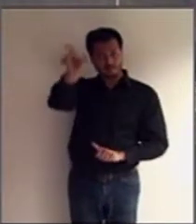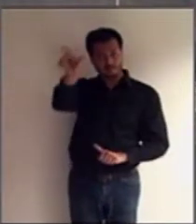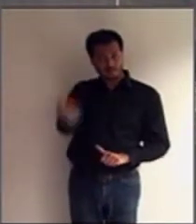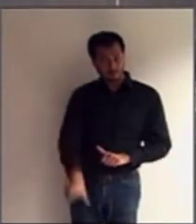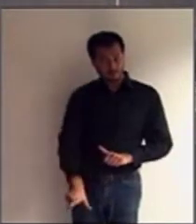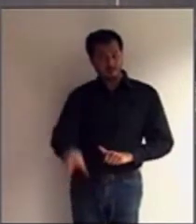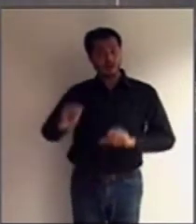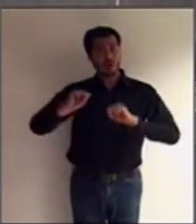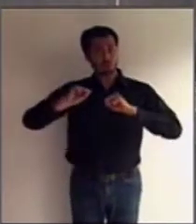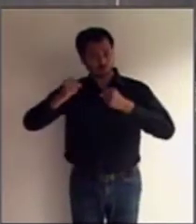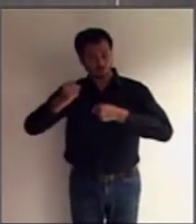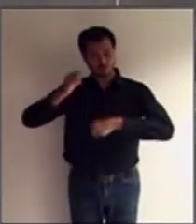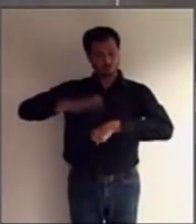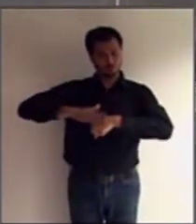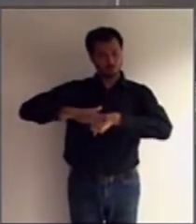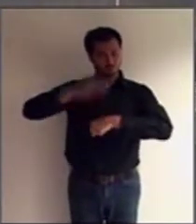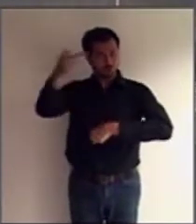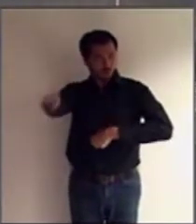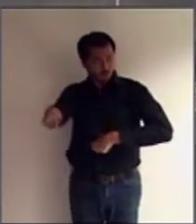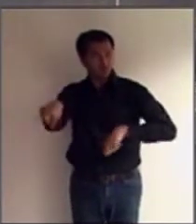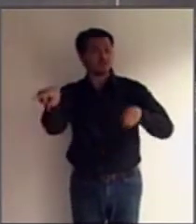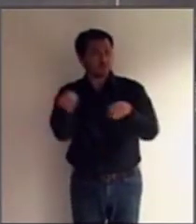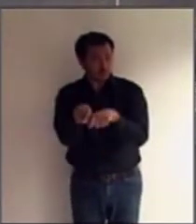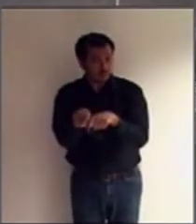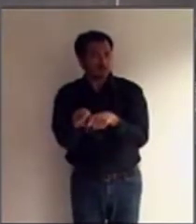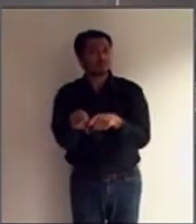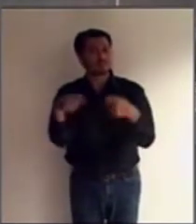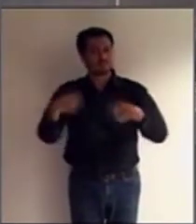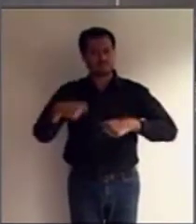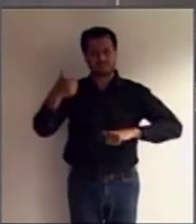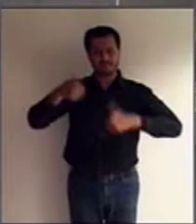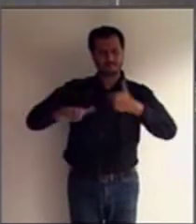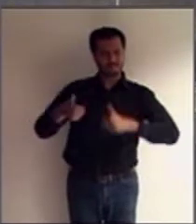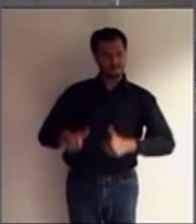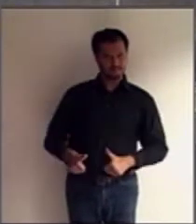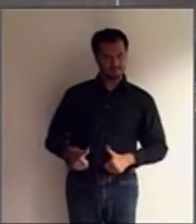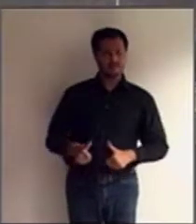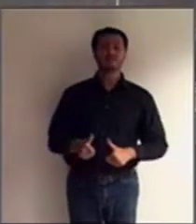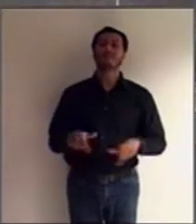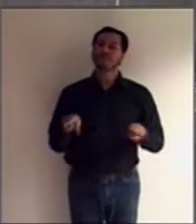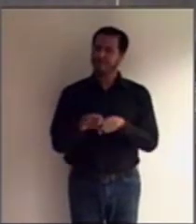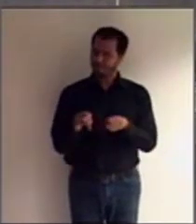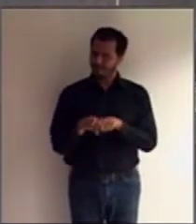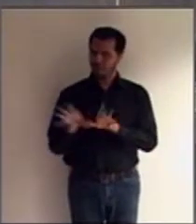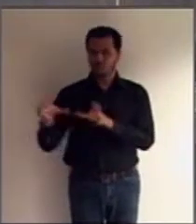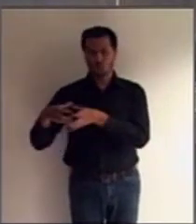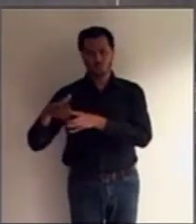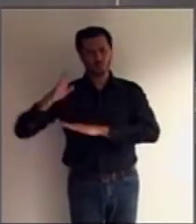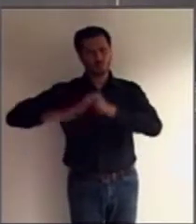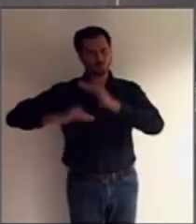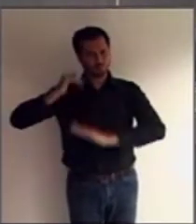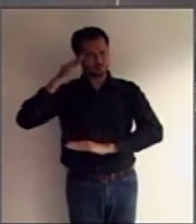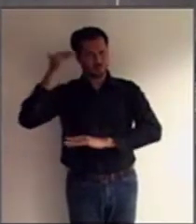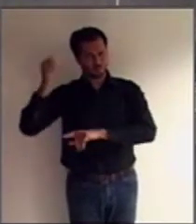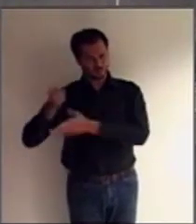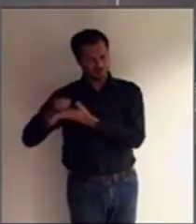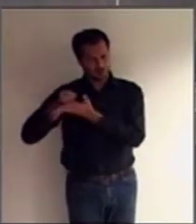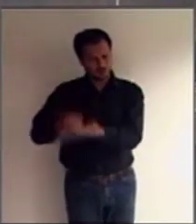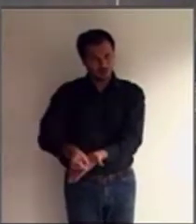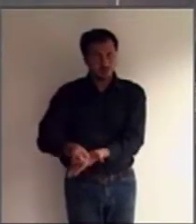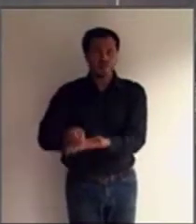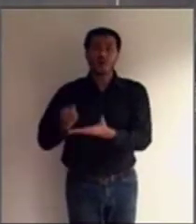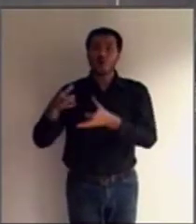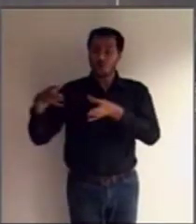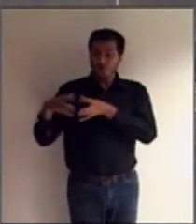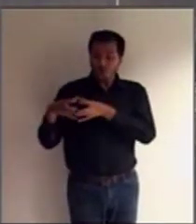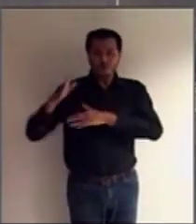independência da pessoa com deficiência. Também com apoio de profissionais que vão dizer ao juízo quais são as principais habilidades